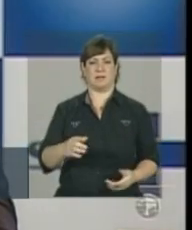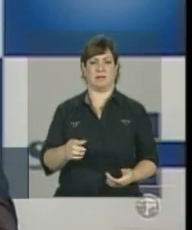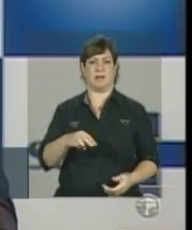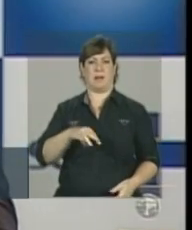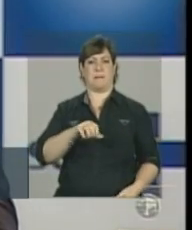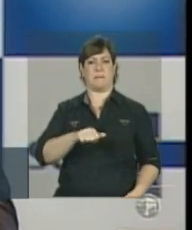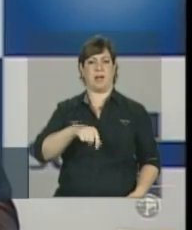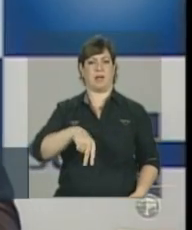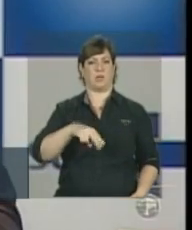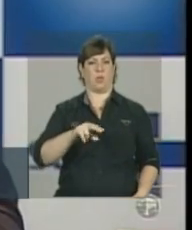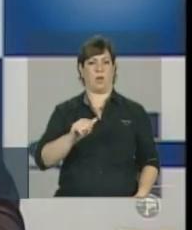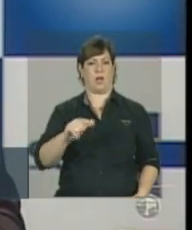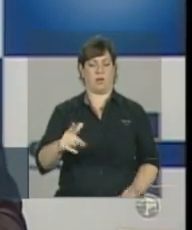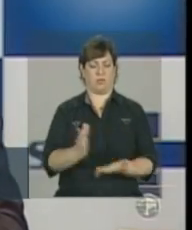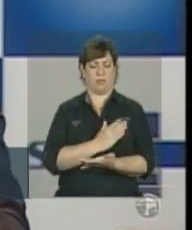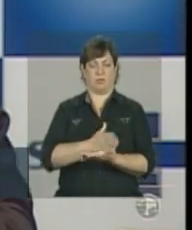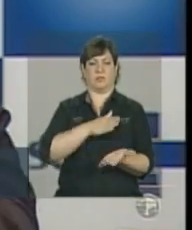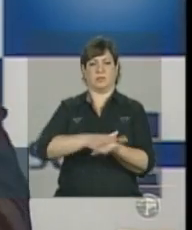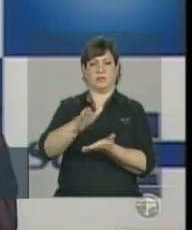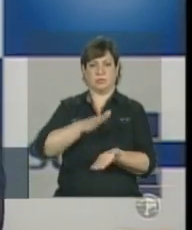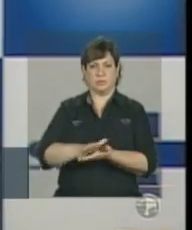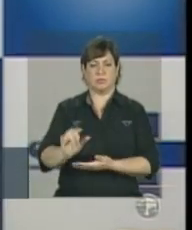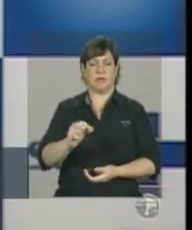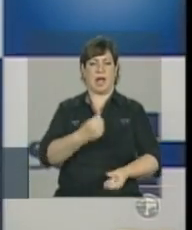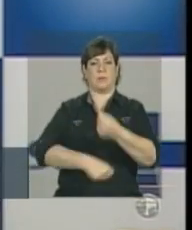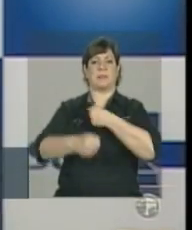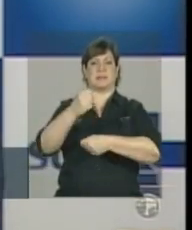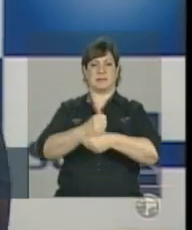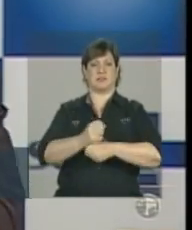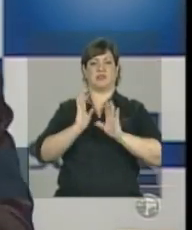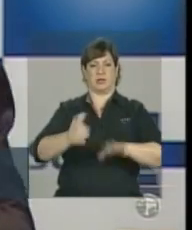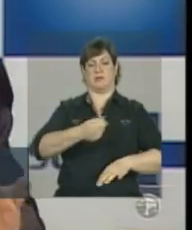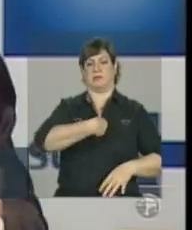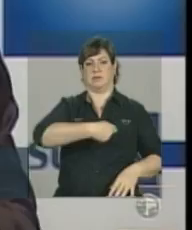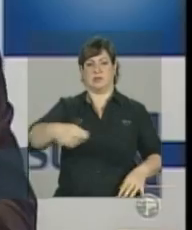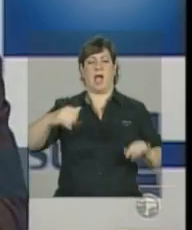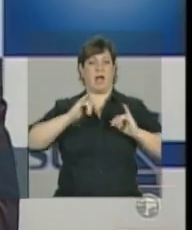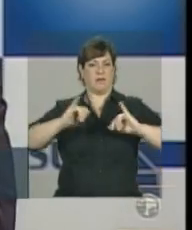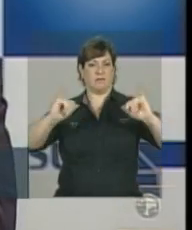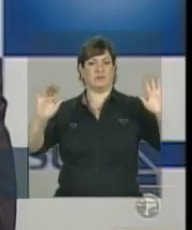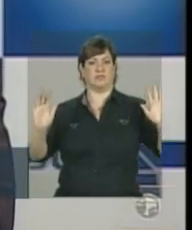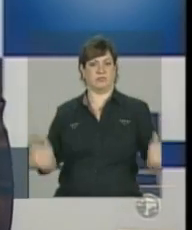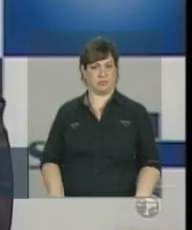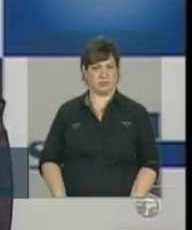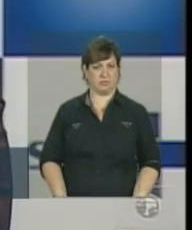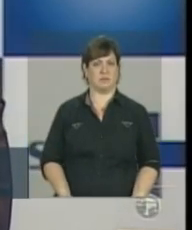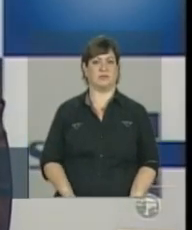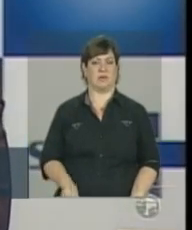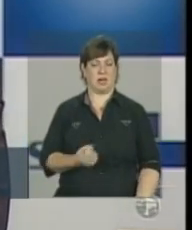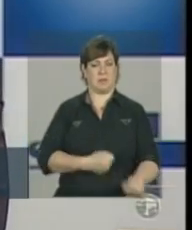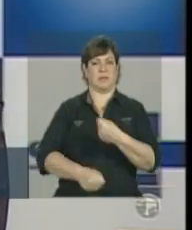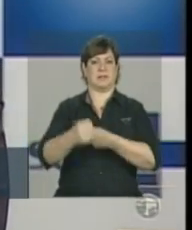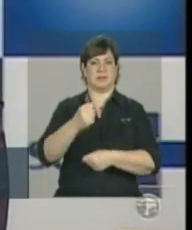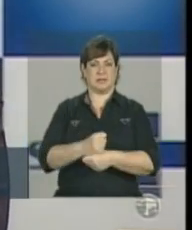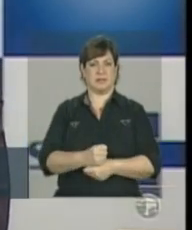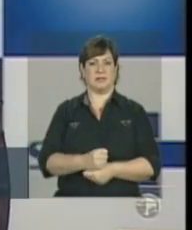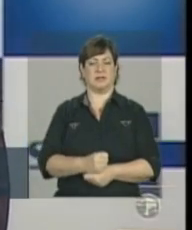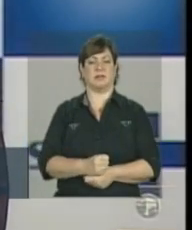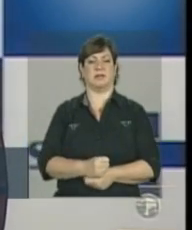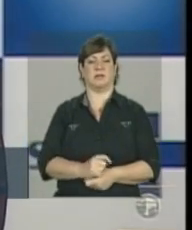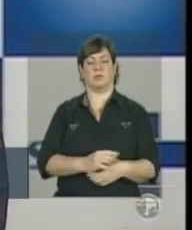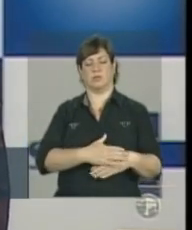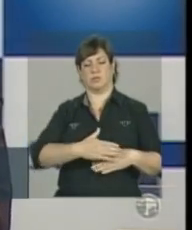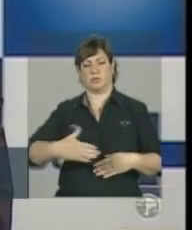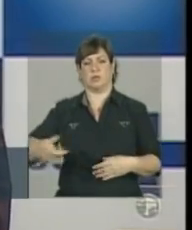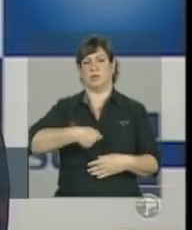que foi publicado no ano passado, a gente já tinha anunciado isso no ano passado, foi publicado ao